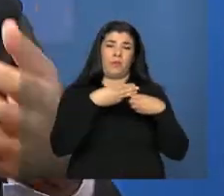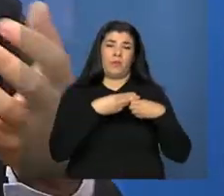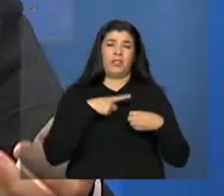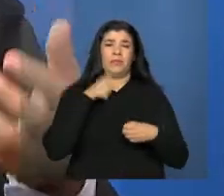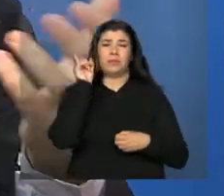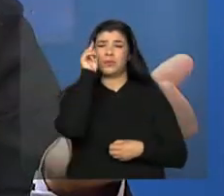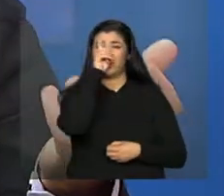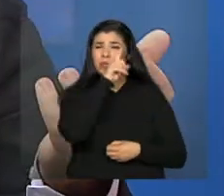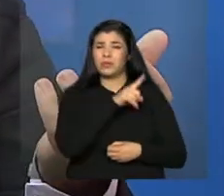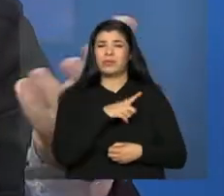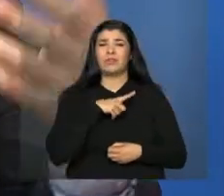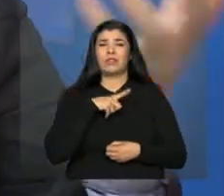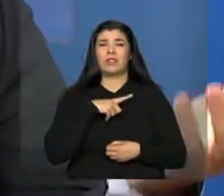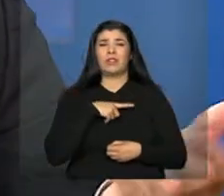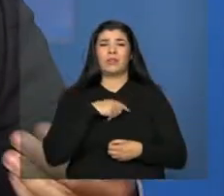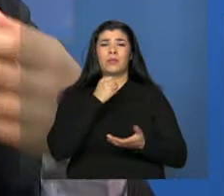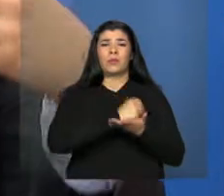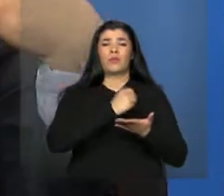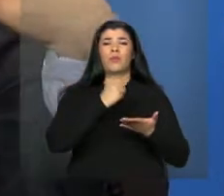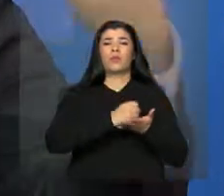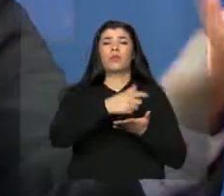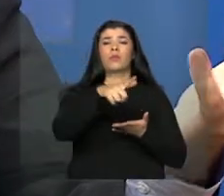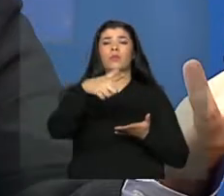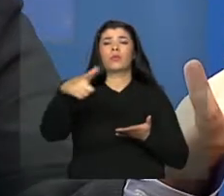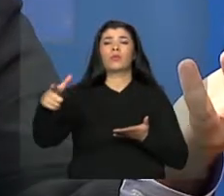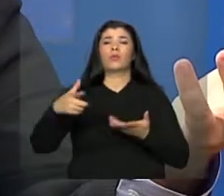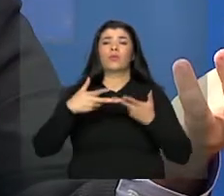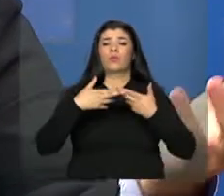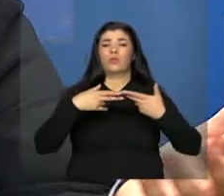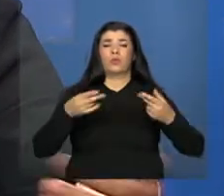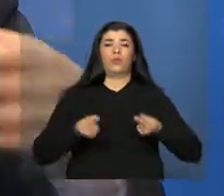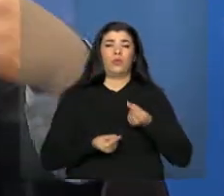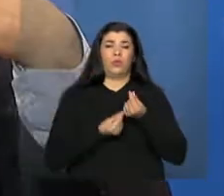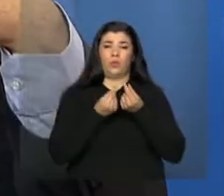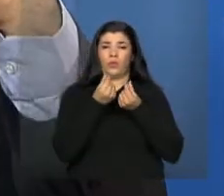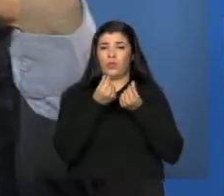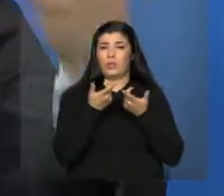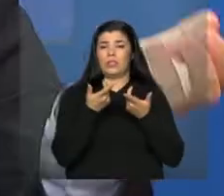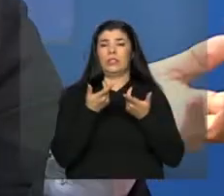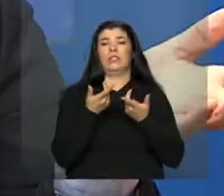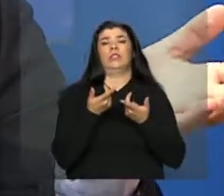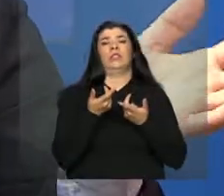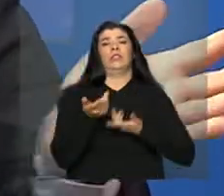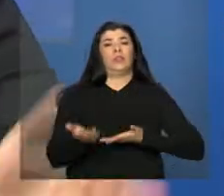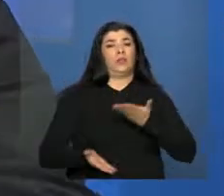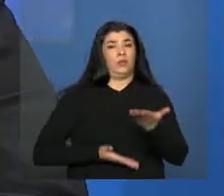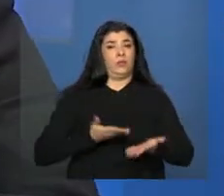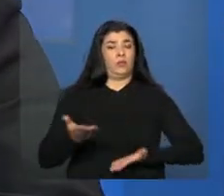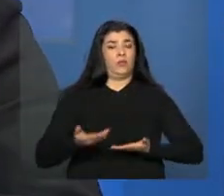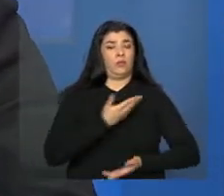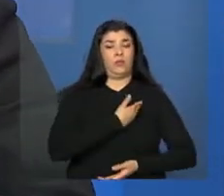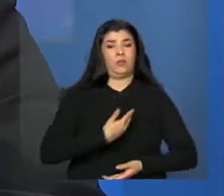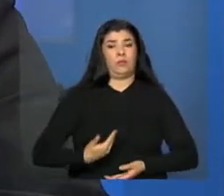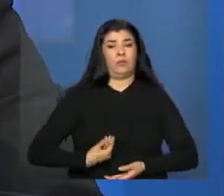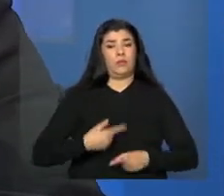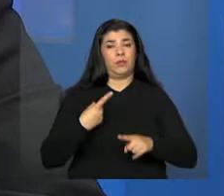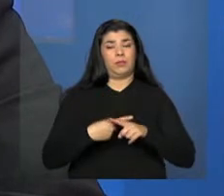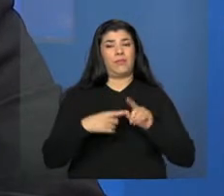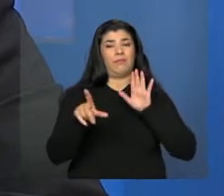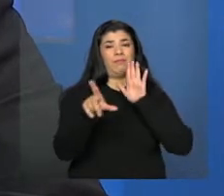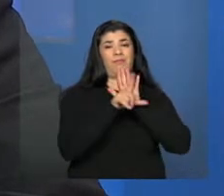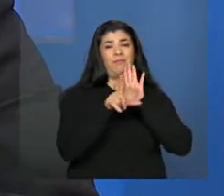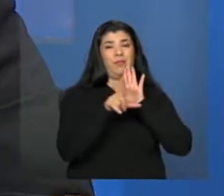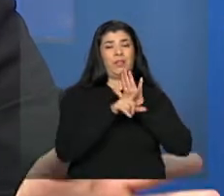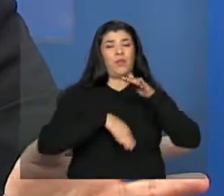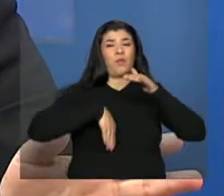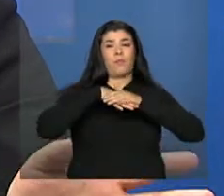financiarem, às vezes, contratações com recurso para servidores, principalmente em razão do teto da lei de responsabilidade fiscal.